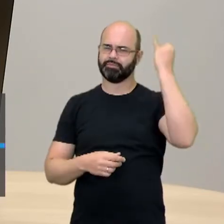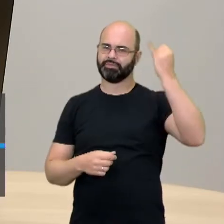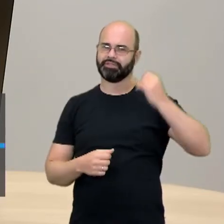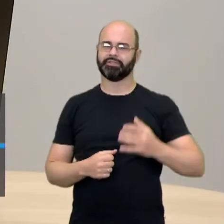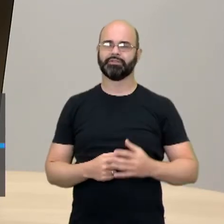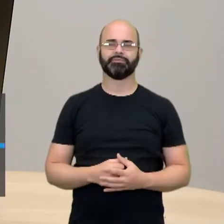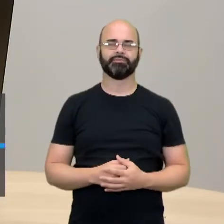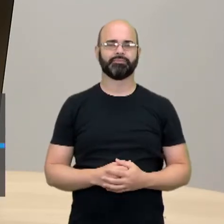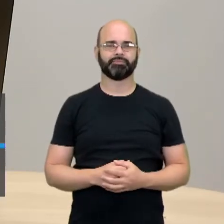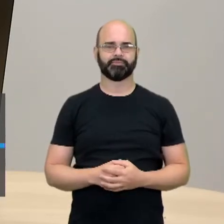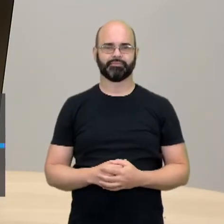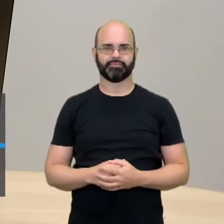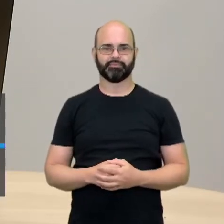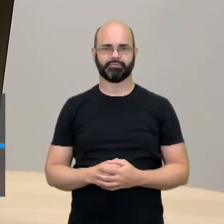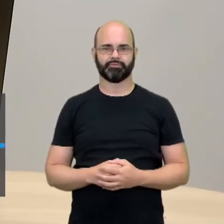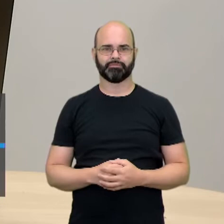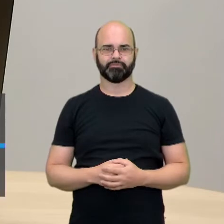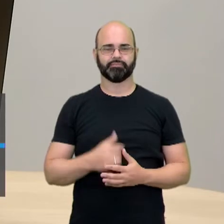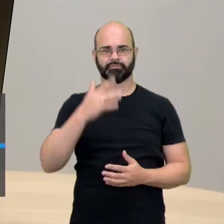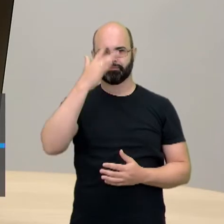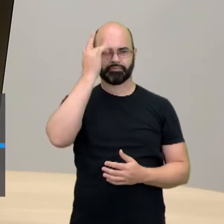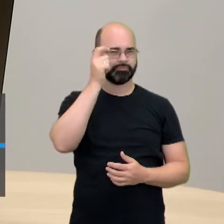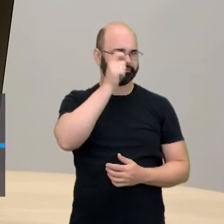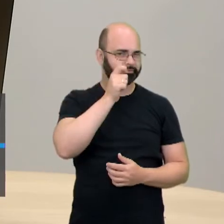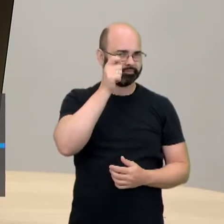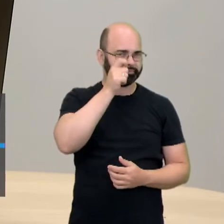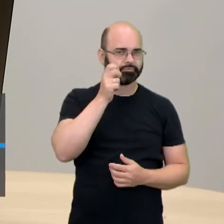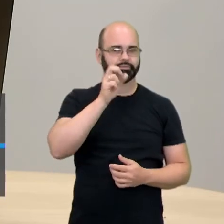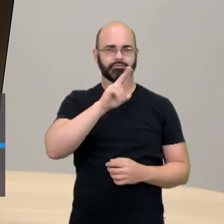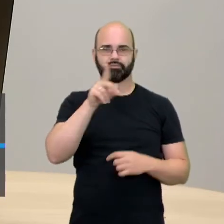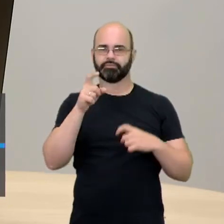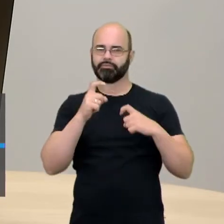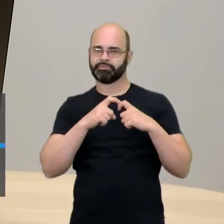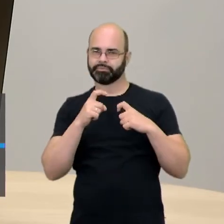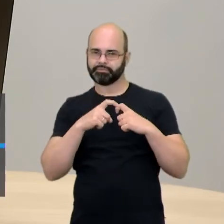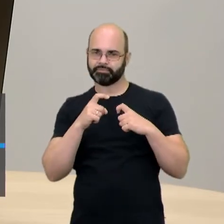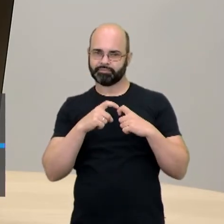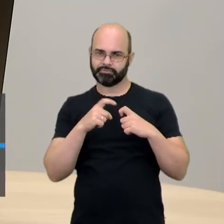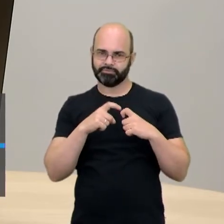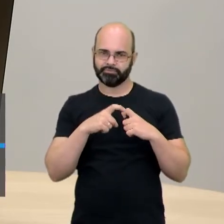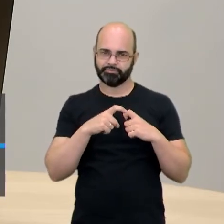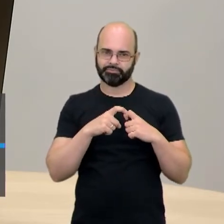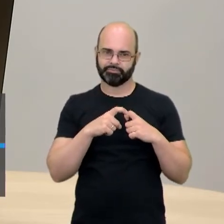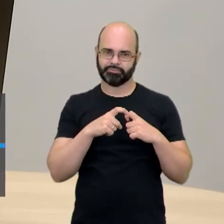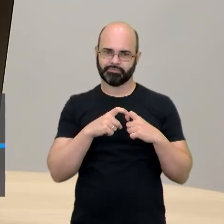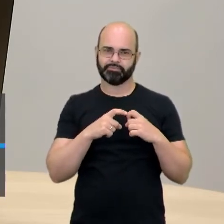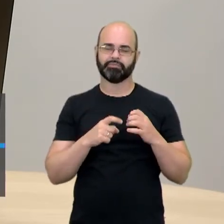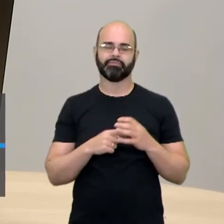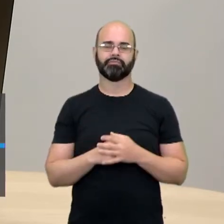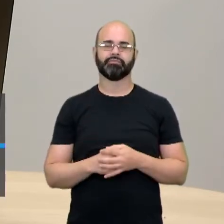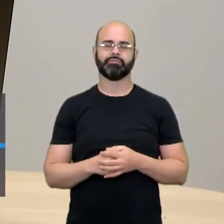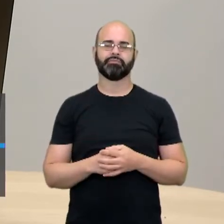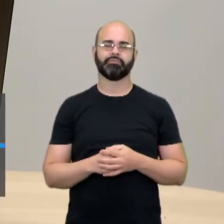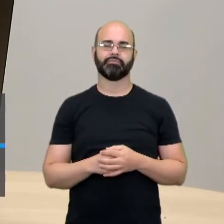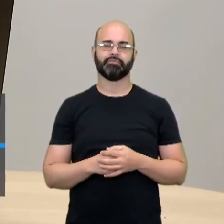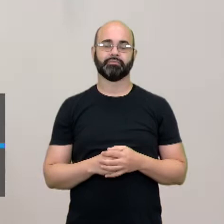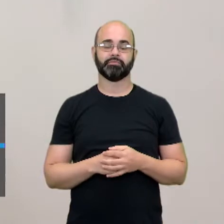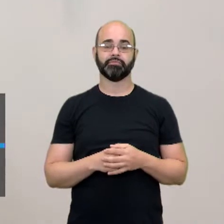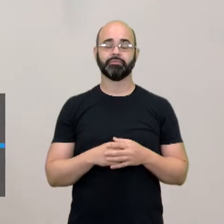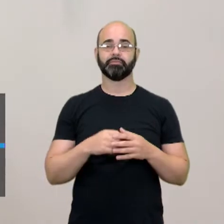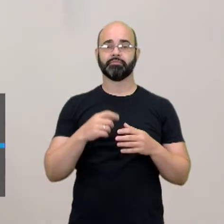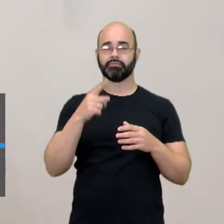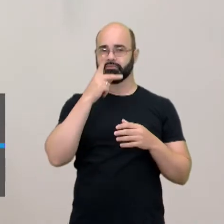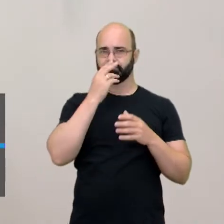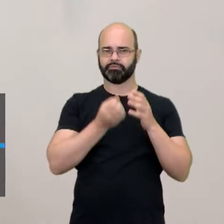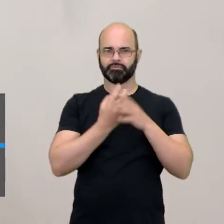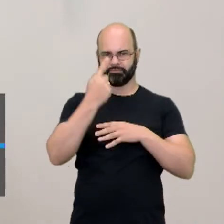o detetive ou o médico, ou seja lá quem for o personagem, faz esse procedimento de criar uma espécie de